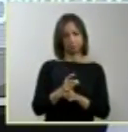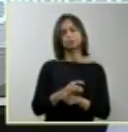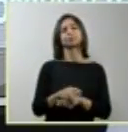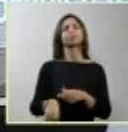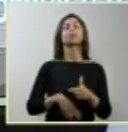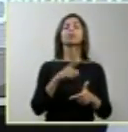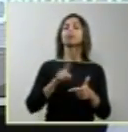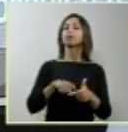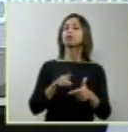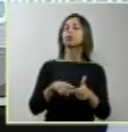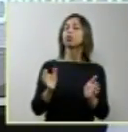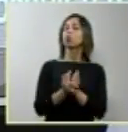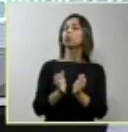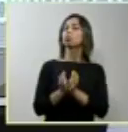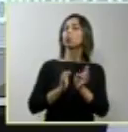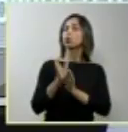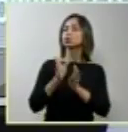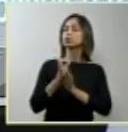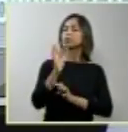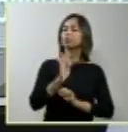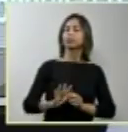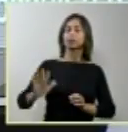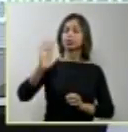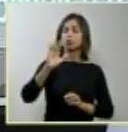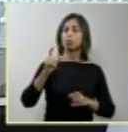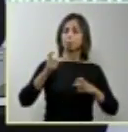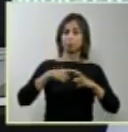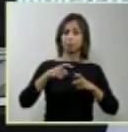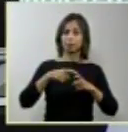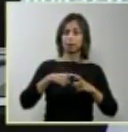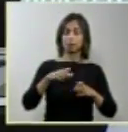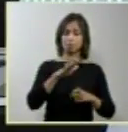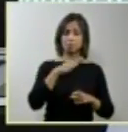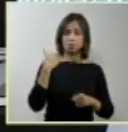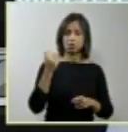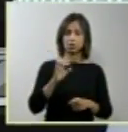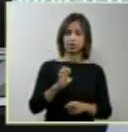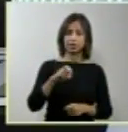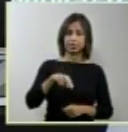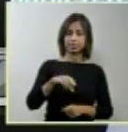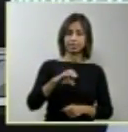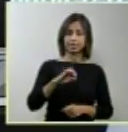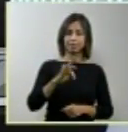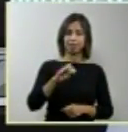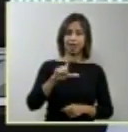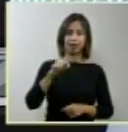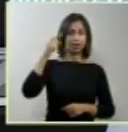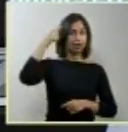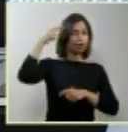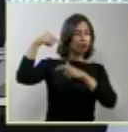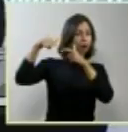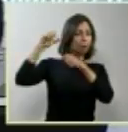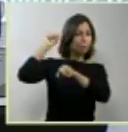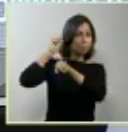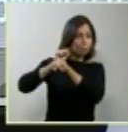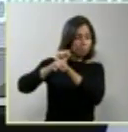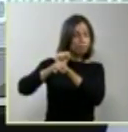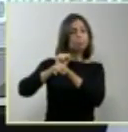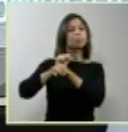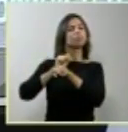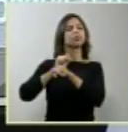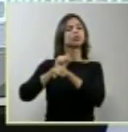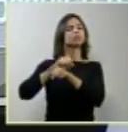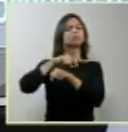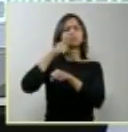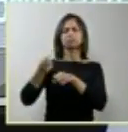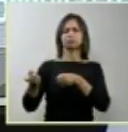Medicina, a morte encefálica é consequência de um processo irreversível e de